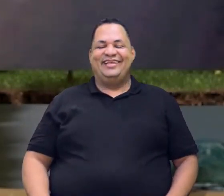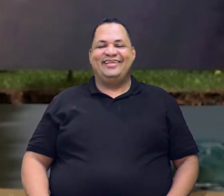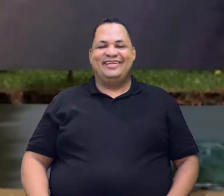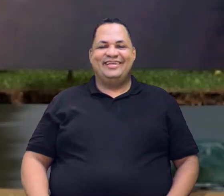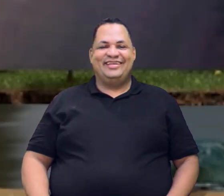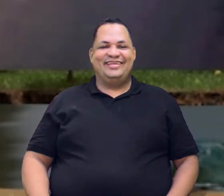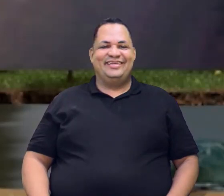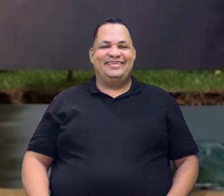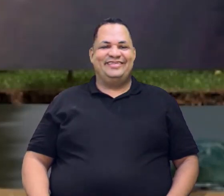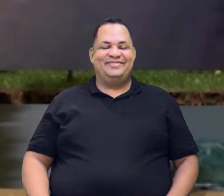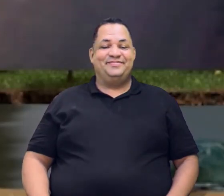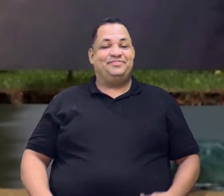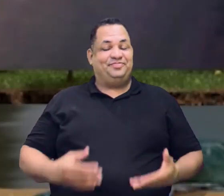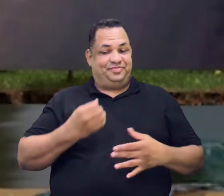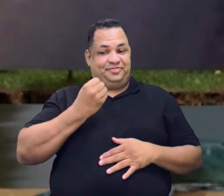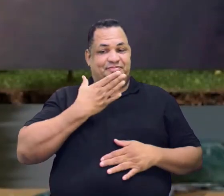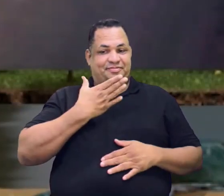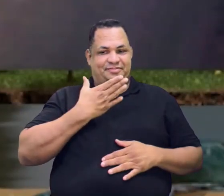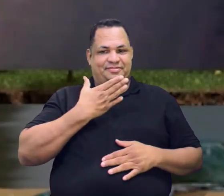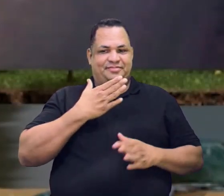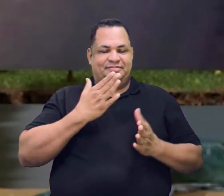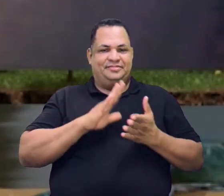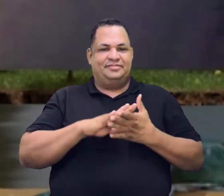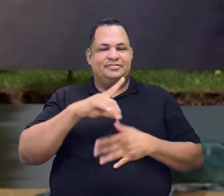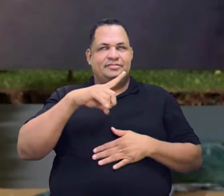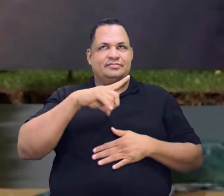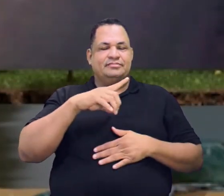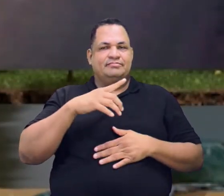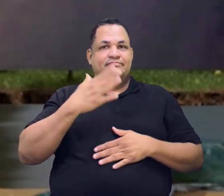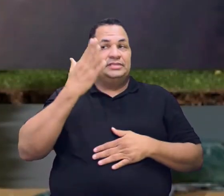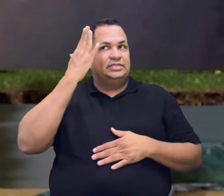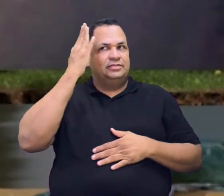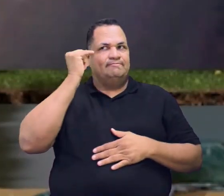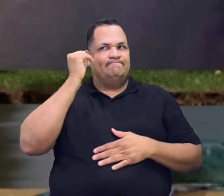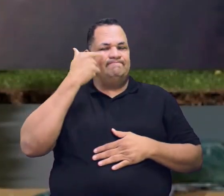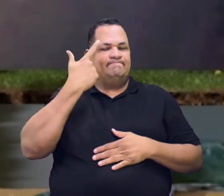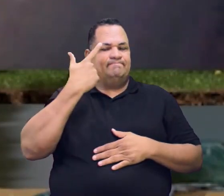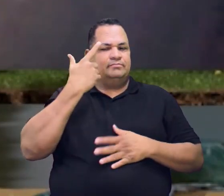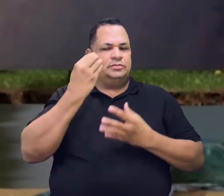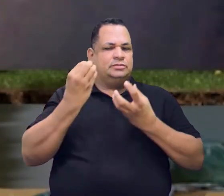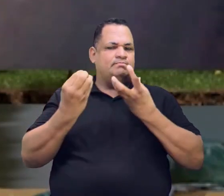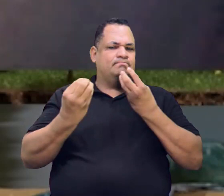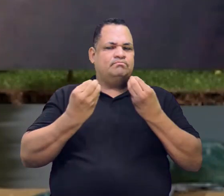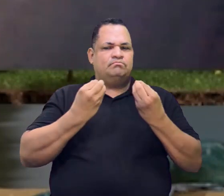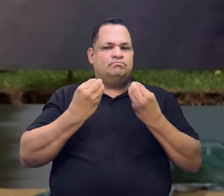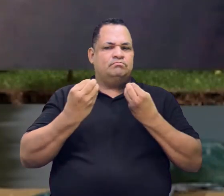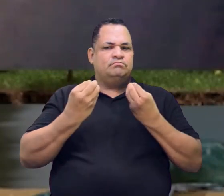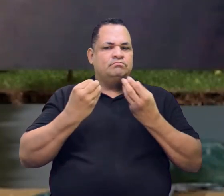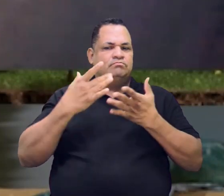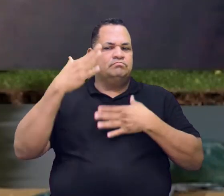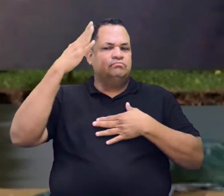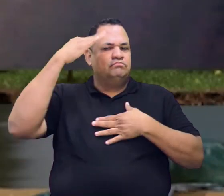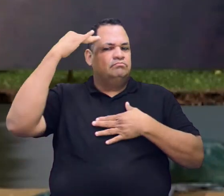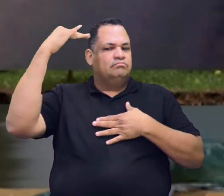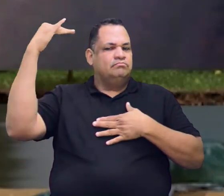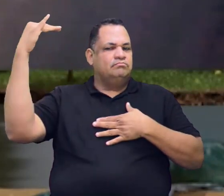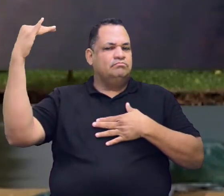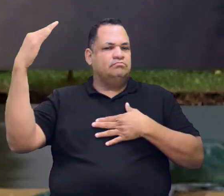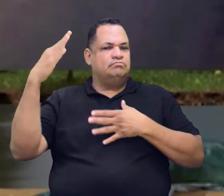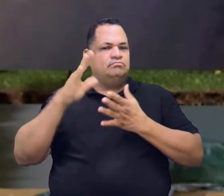Tá bom? E aí, é seguinte. Tu vai ter uma ideia, aluno. Como que era o famoso